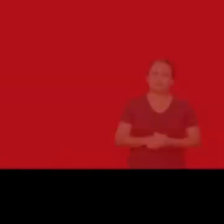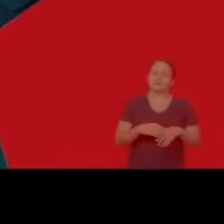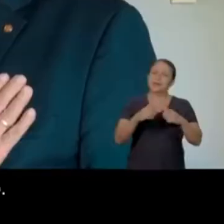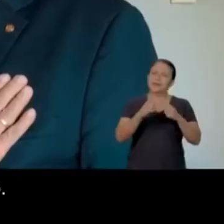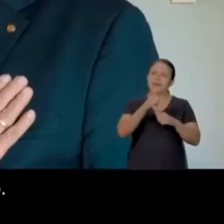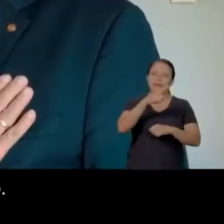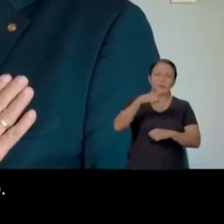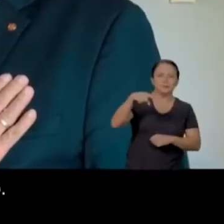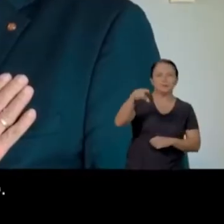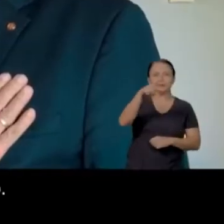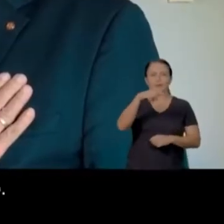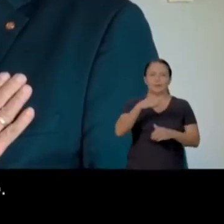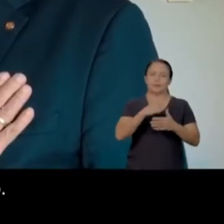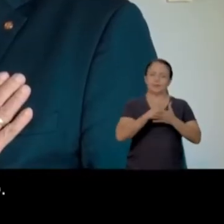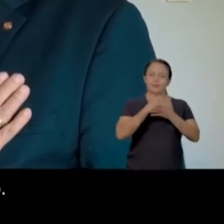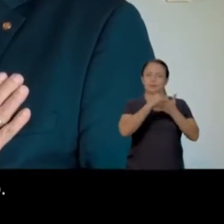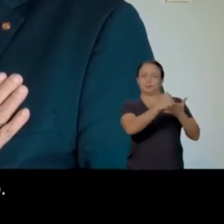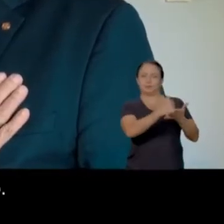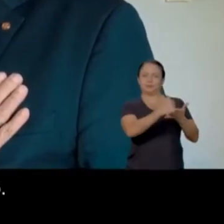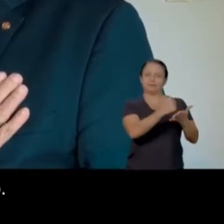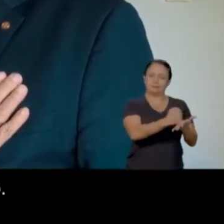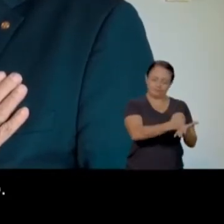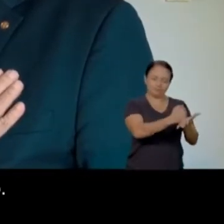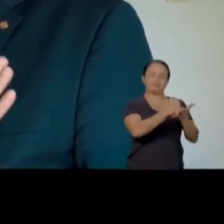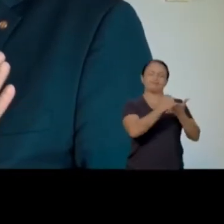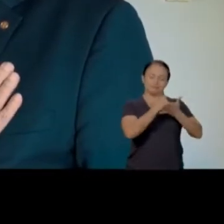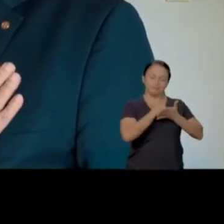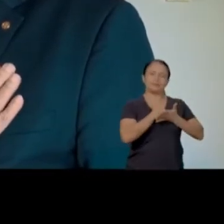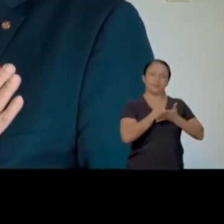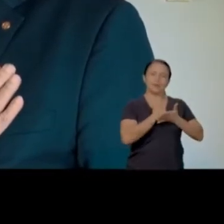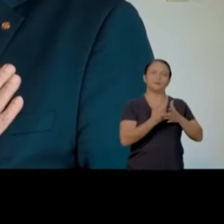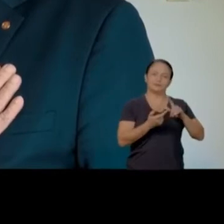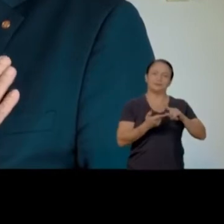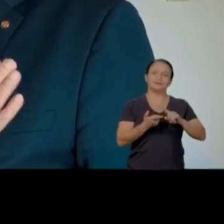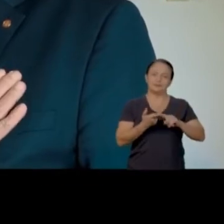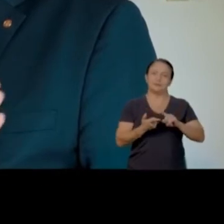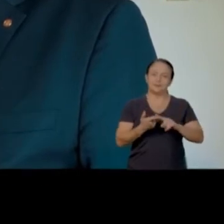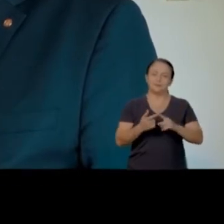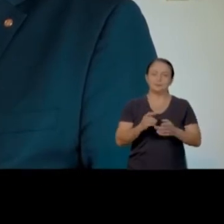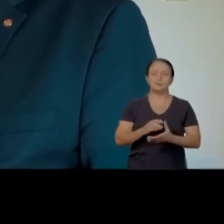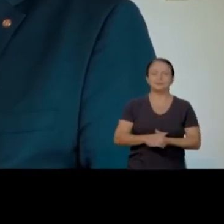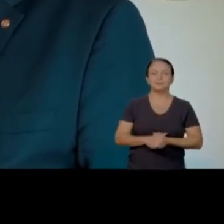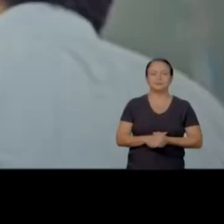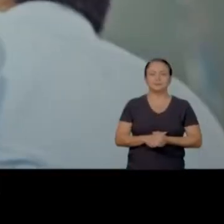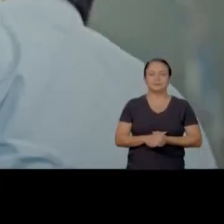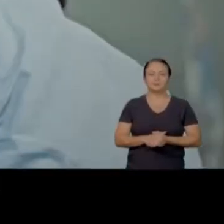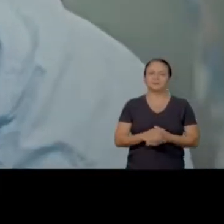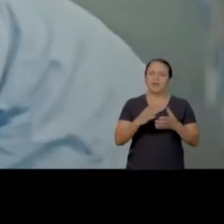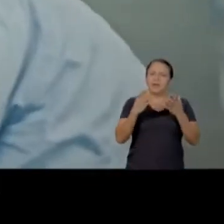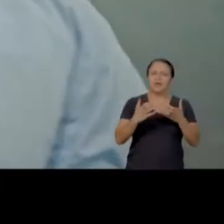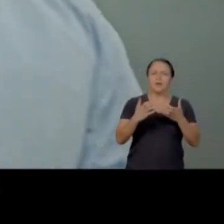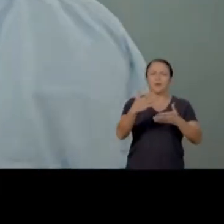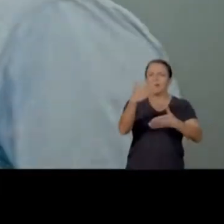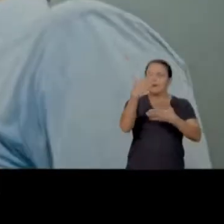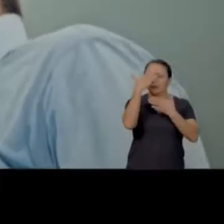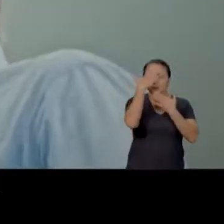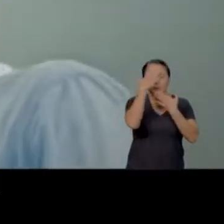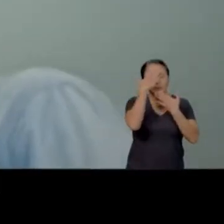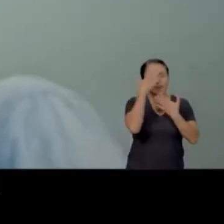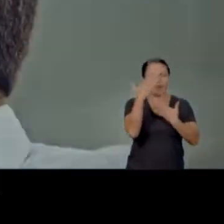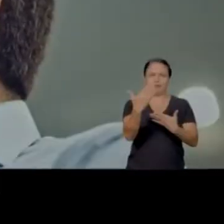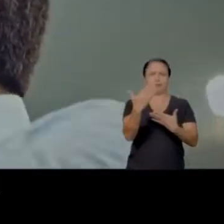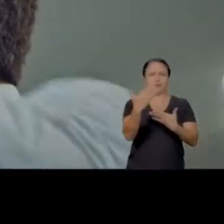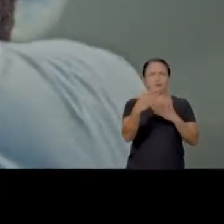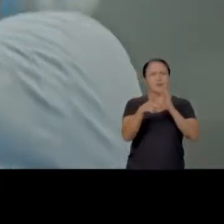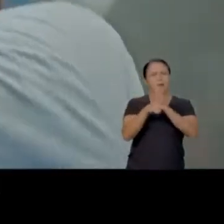Eu preciso que vocês ajudem o Beto, porque o Beto ajudado, ele vai me ajudar. Quero aqui agradecer